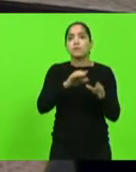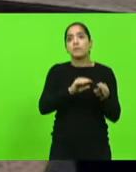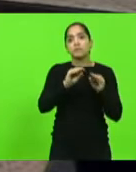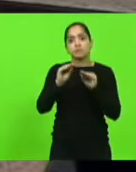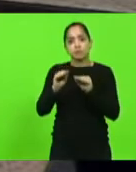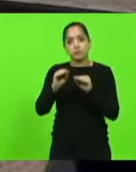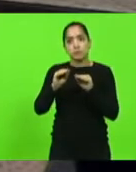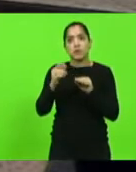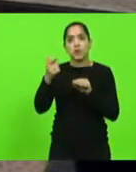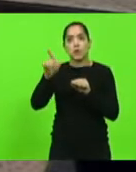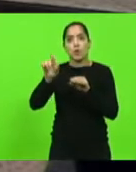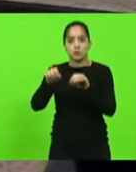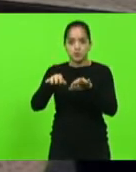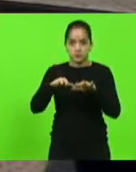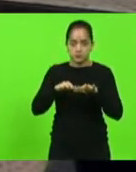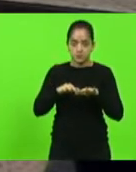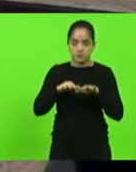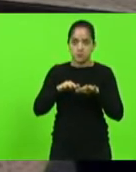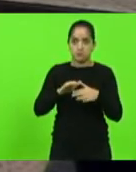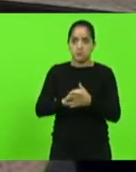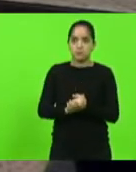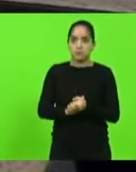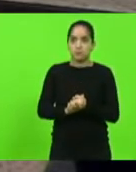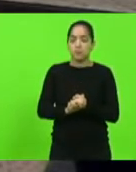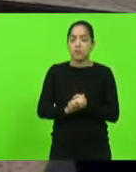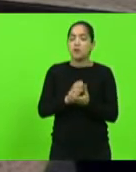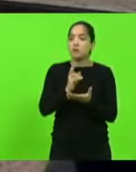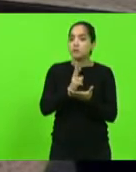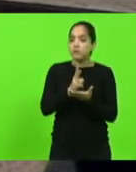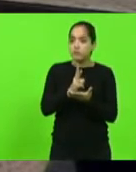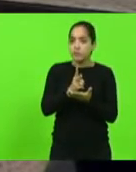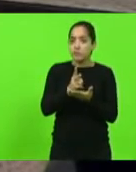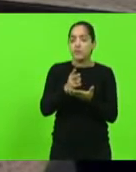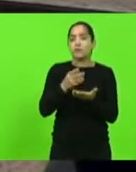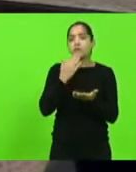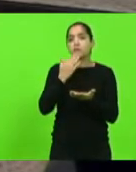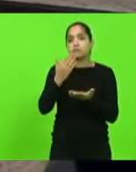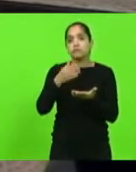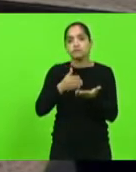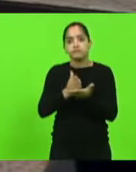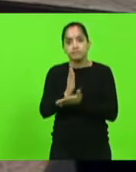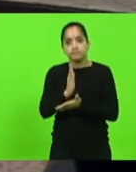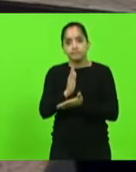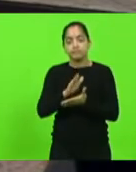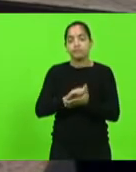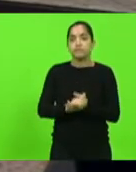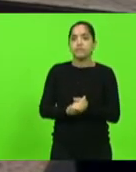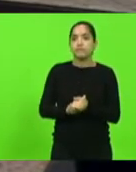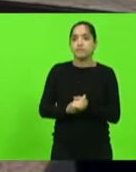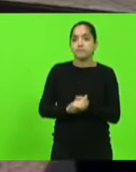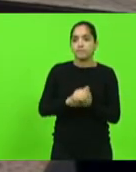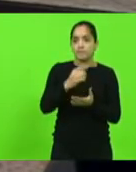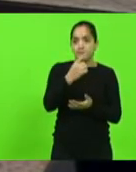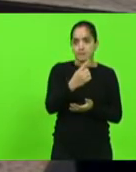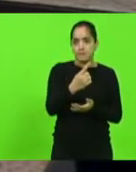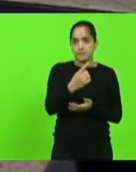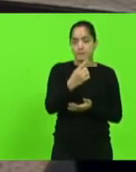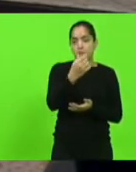extraordinária ocorrida na sequência. Prosseguindo, foram aprovados os pedidos de informação nº